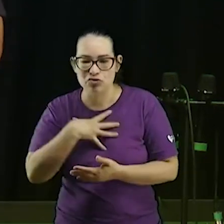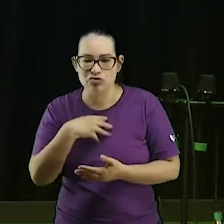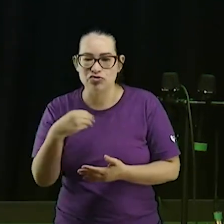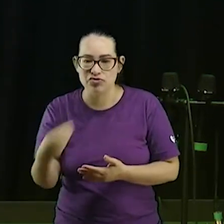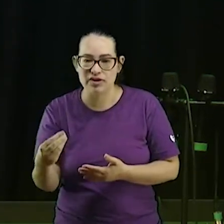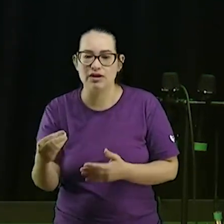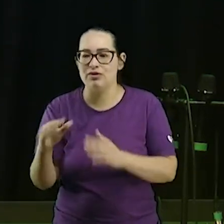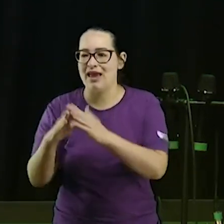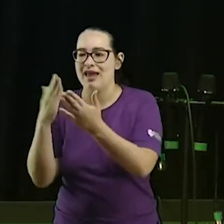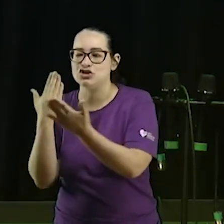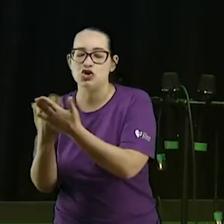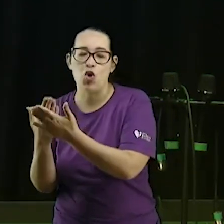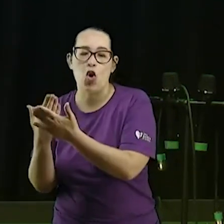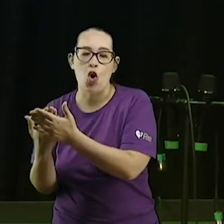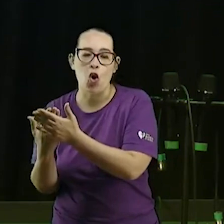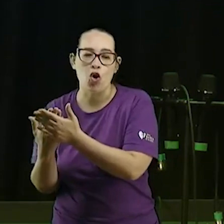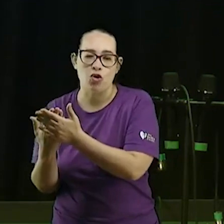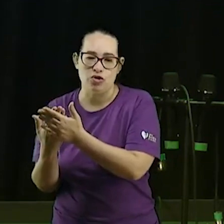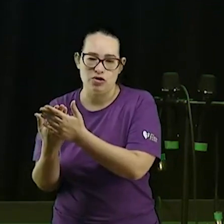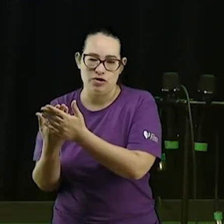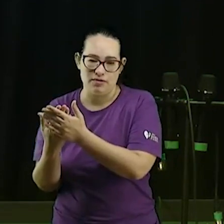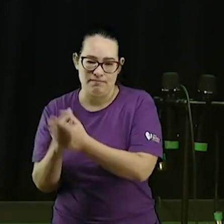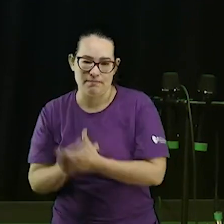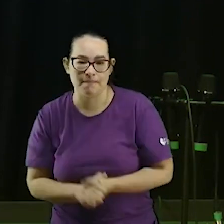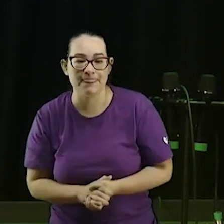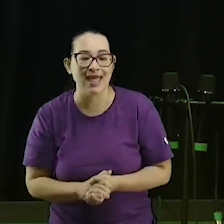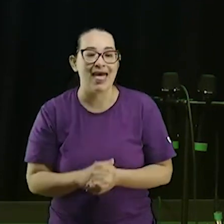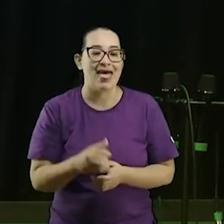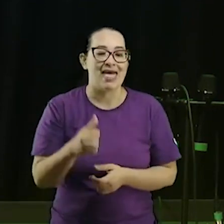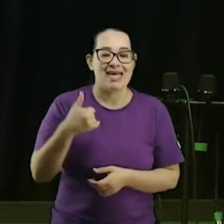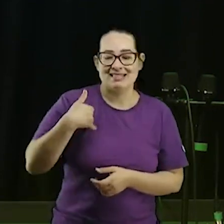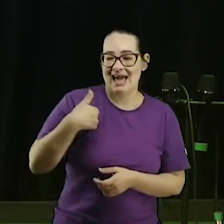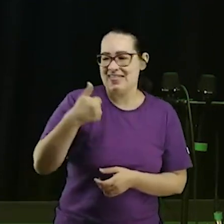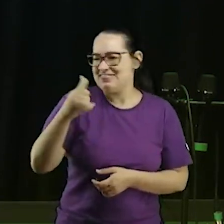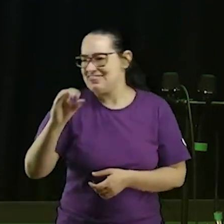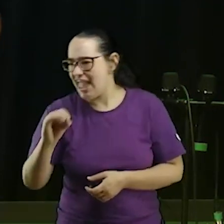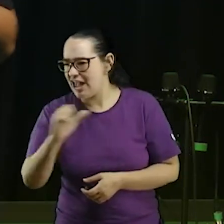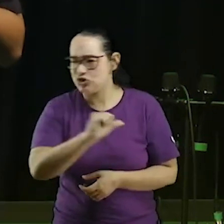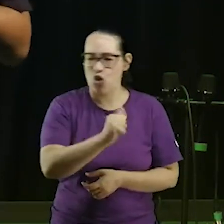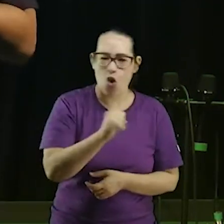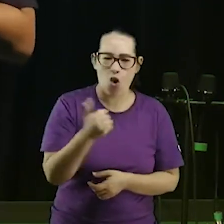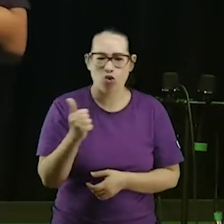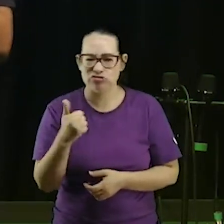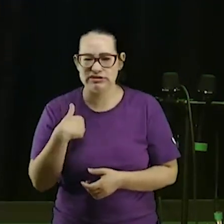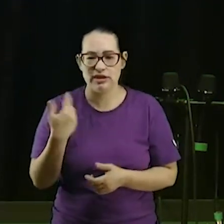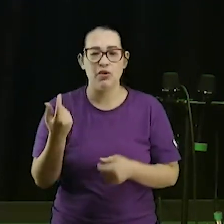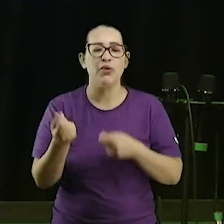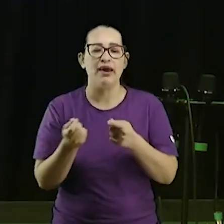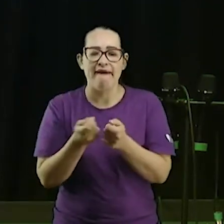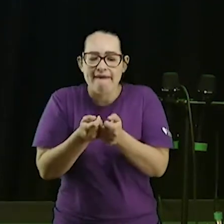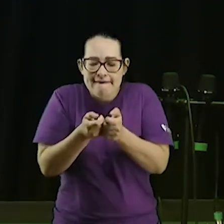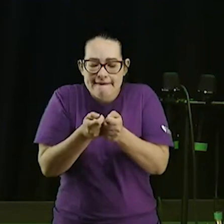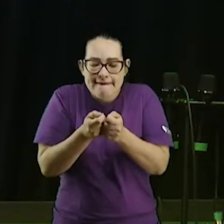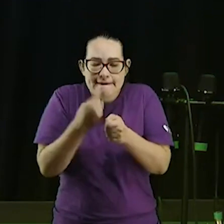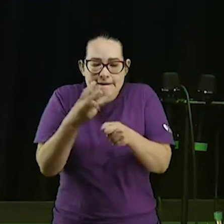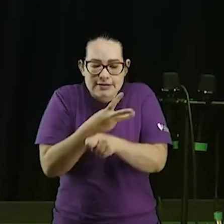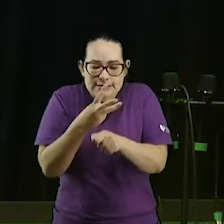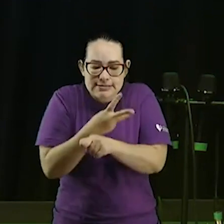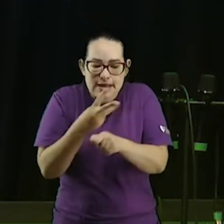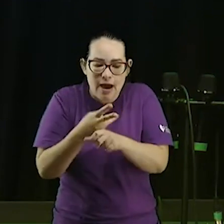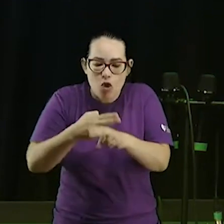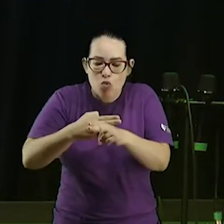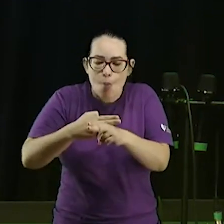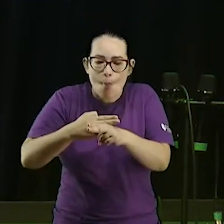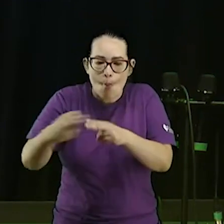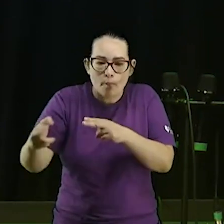crianças de 10 11 anos estão tocando nude nudez pelo whatsapp pelas redes sociais não é filho de ímpio